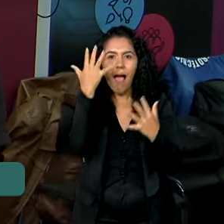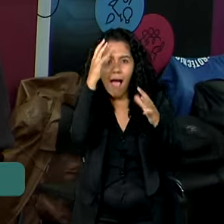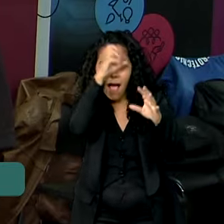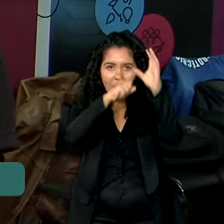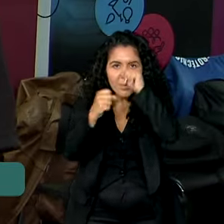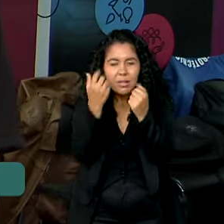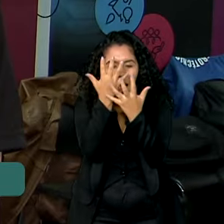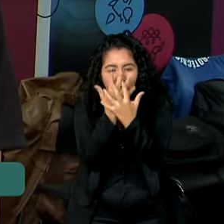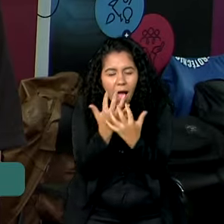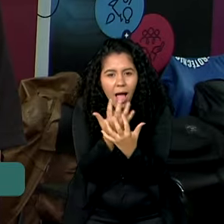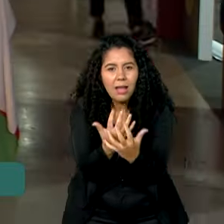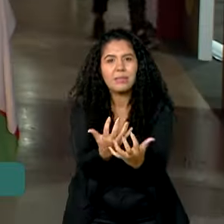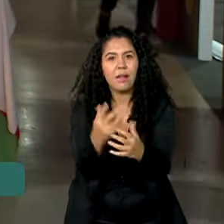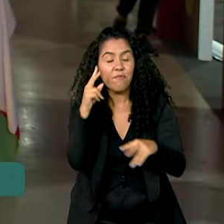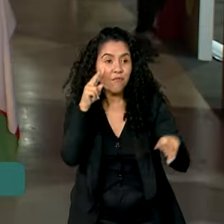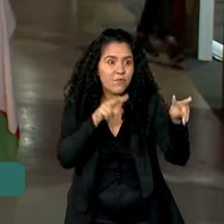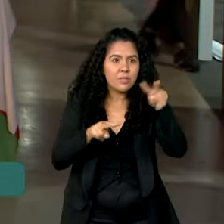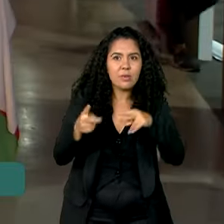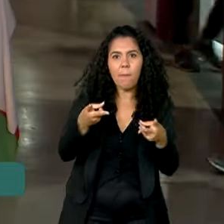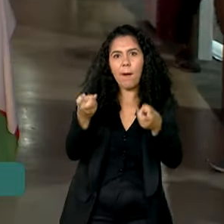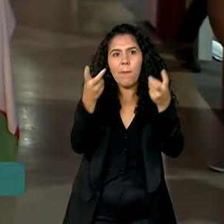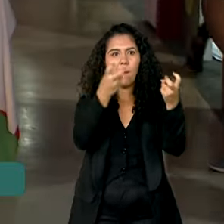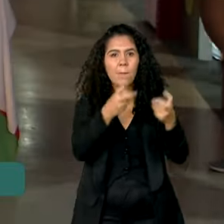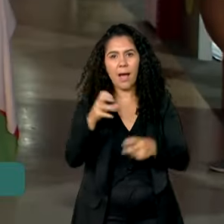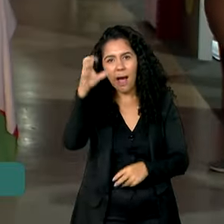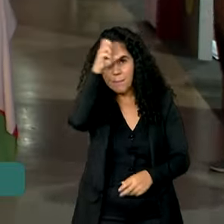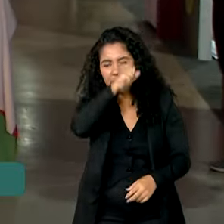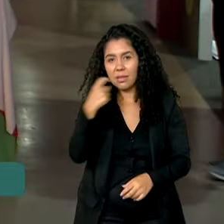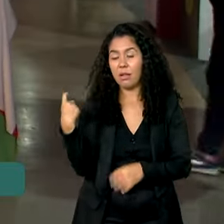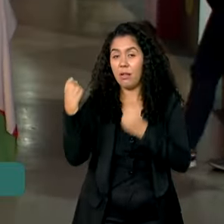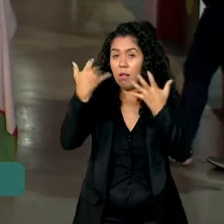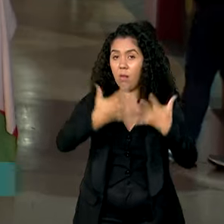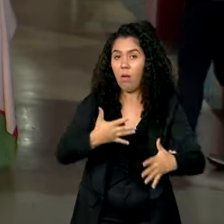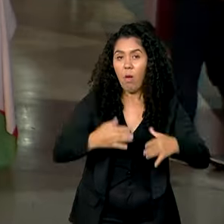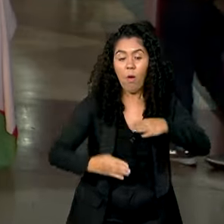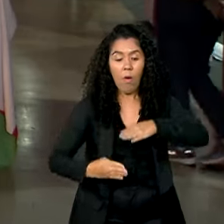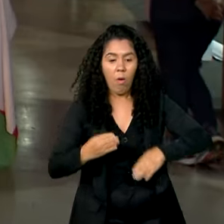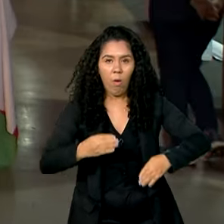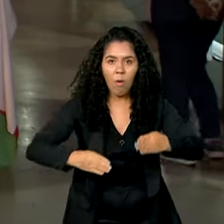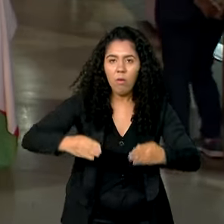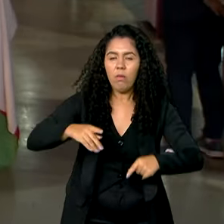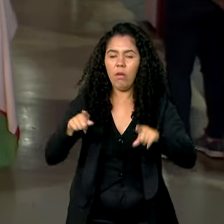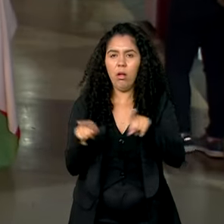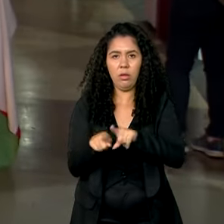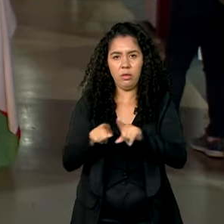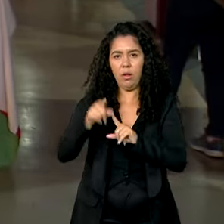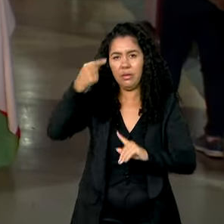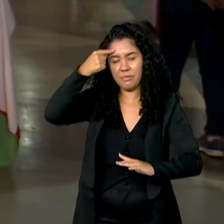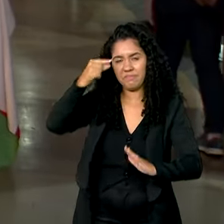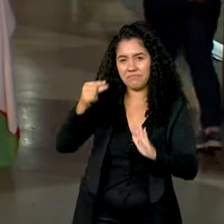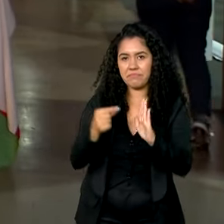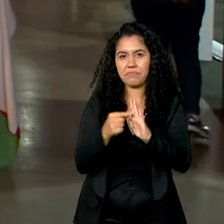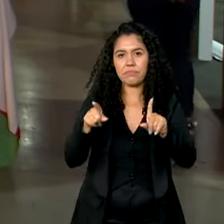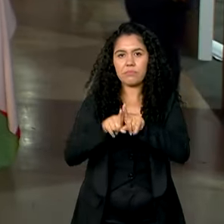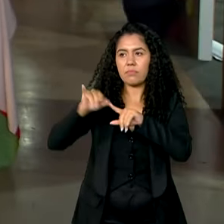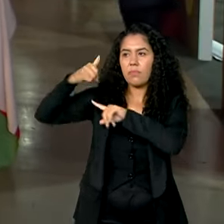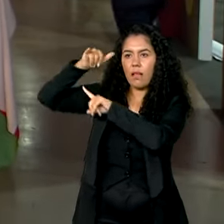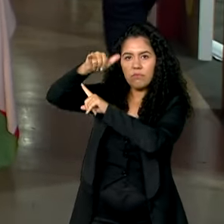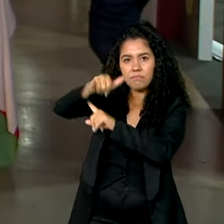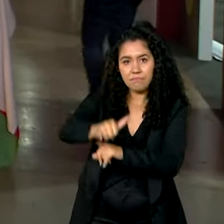dinâmico e mais visual mesmo. Robótica, inteligência artificial, drones. Neste ano, mais de 400